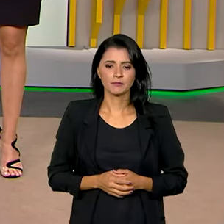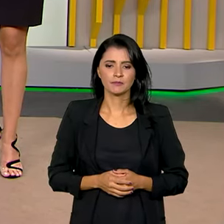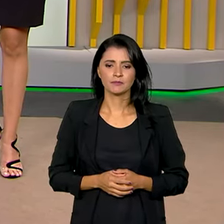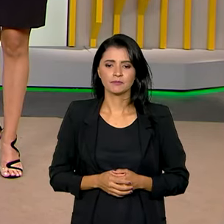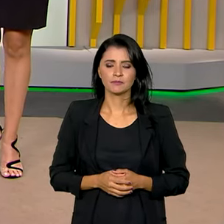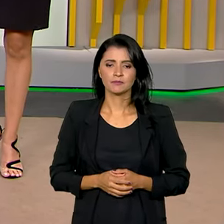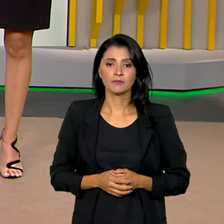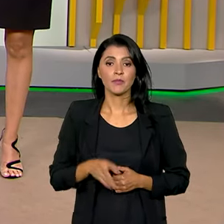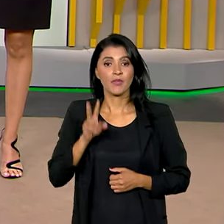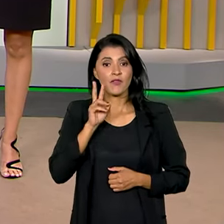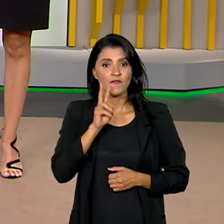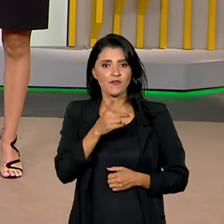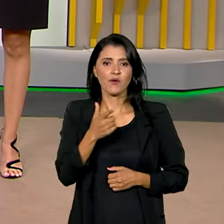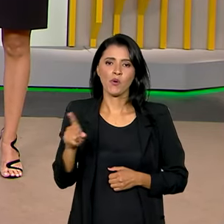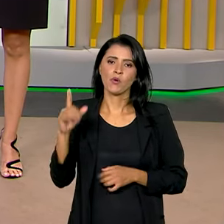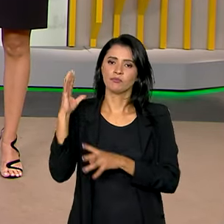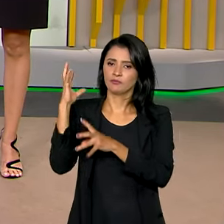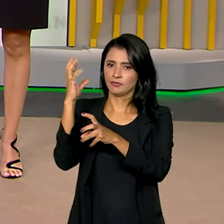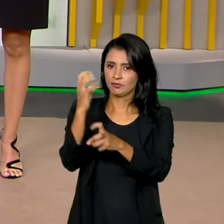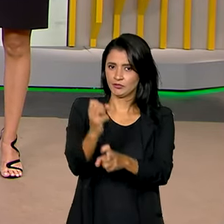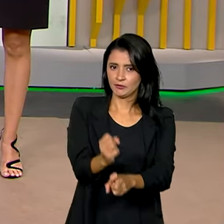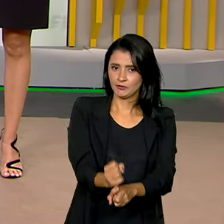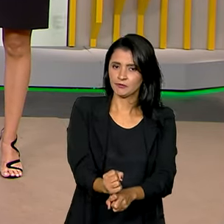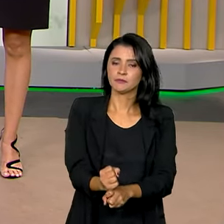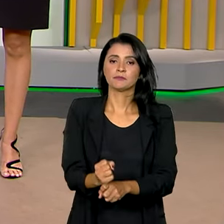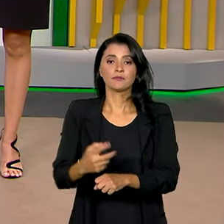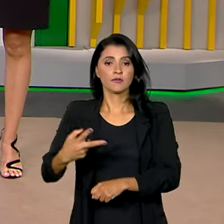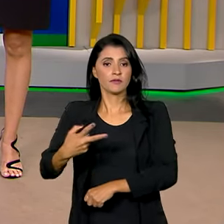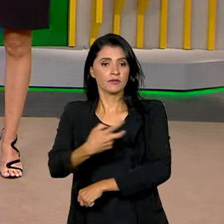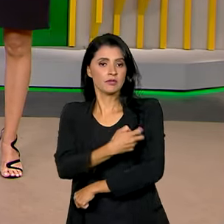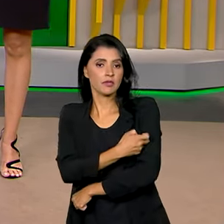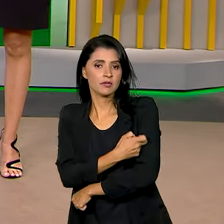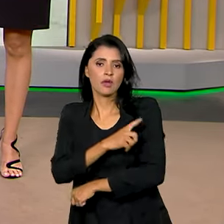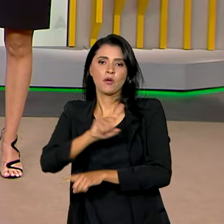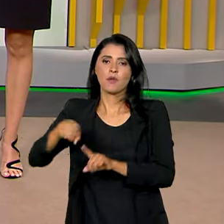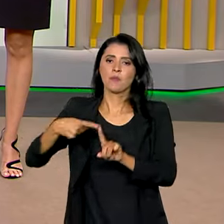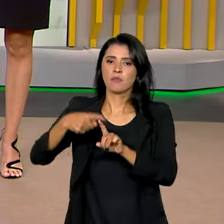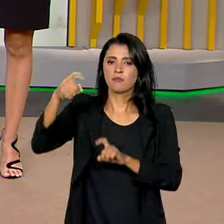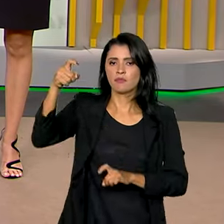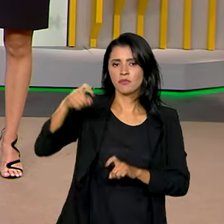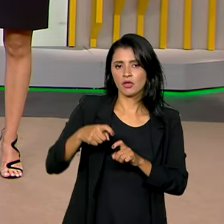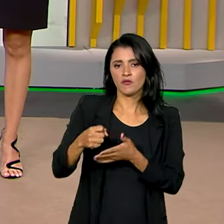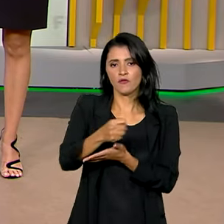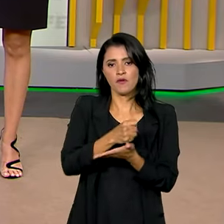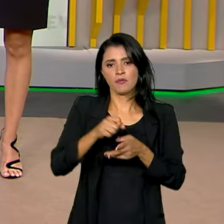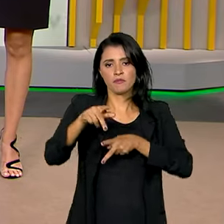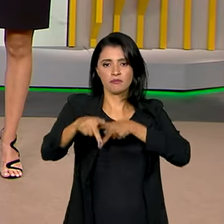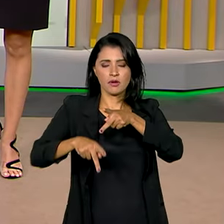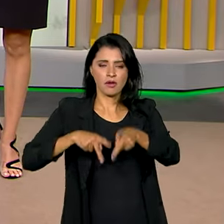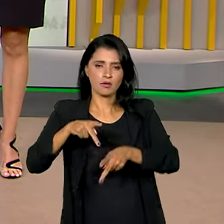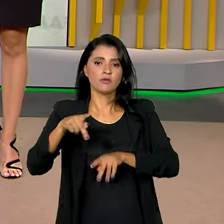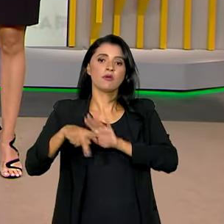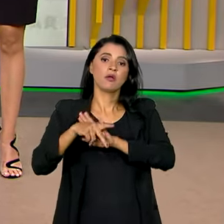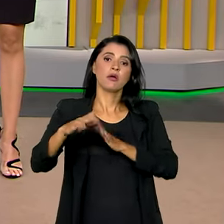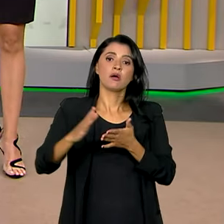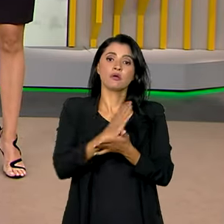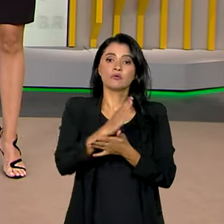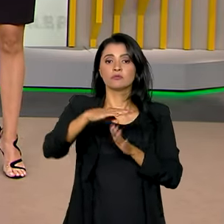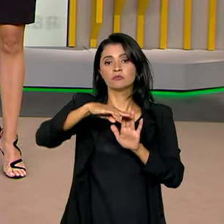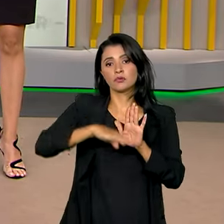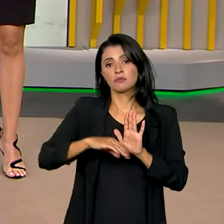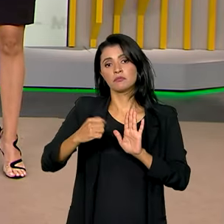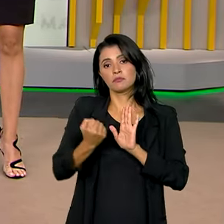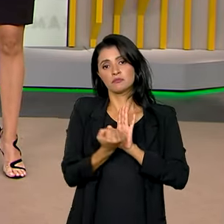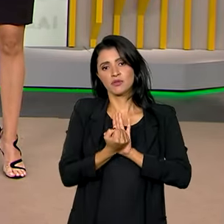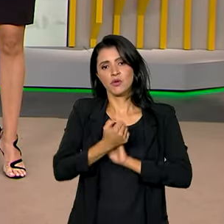E vamos de mais retrospectiva, vacinação, mais médicos e farmácia popular foram alguns programas que